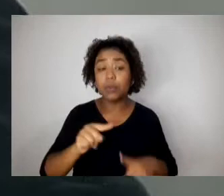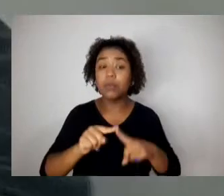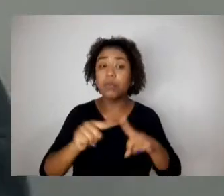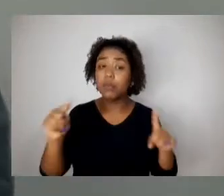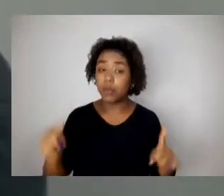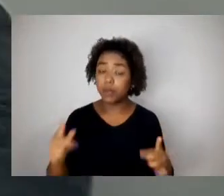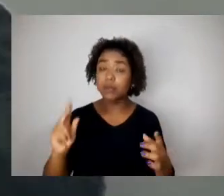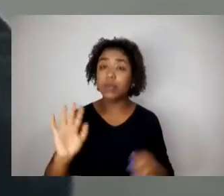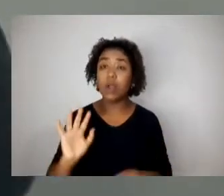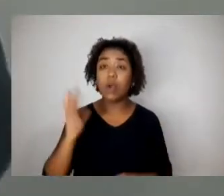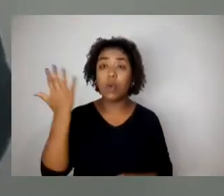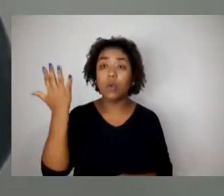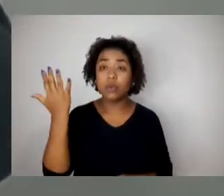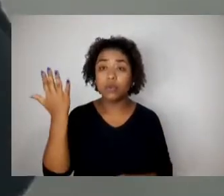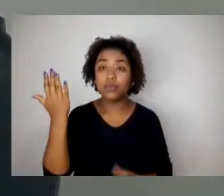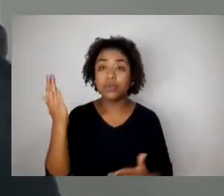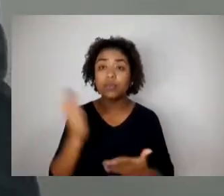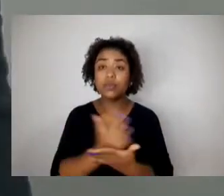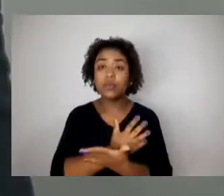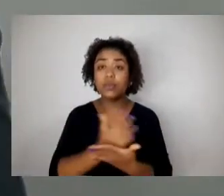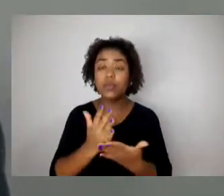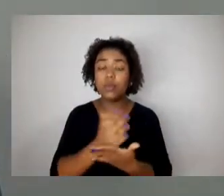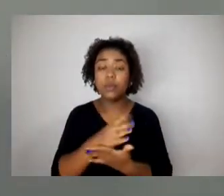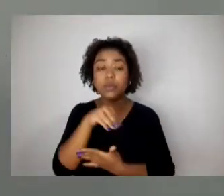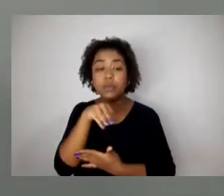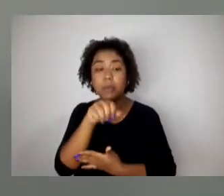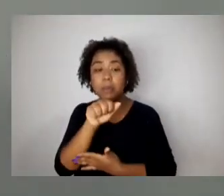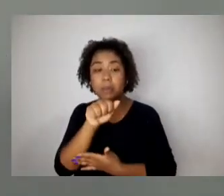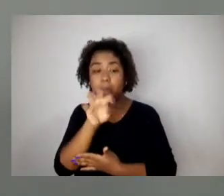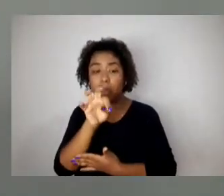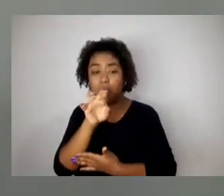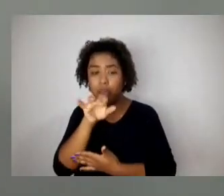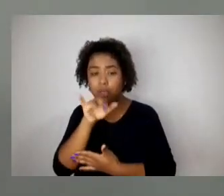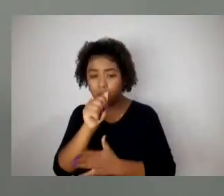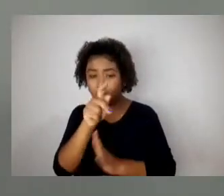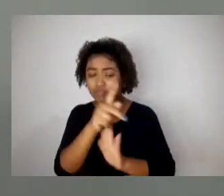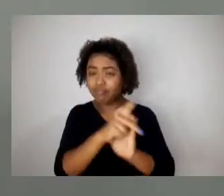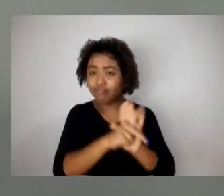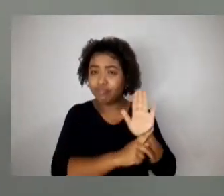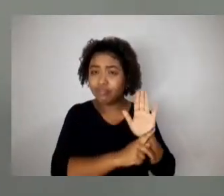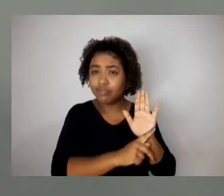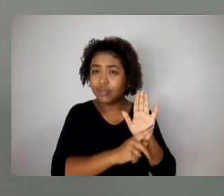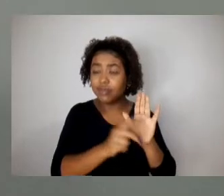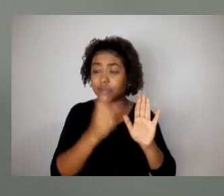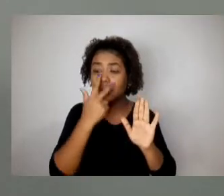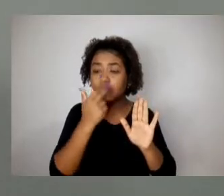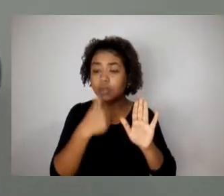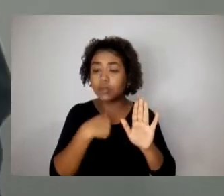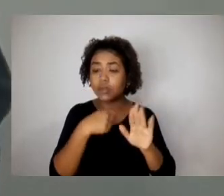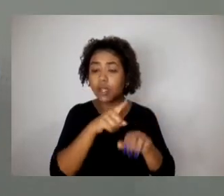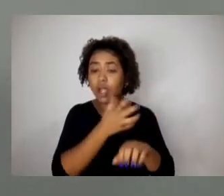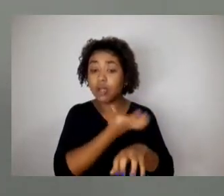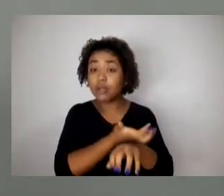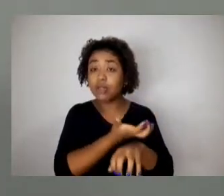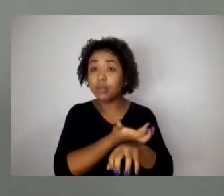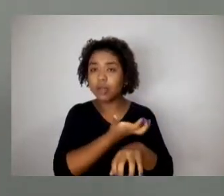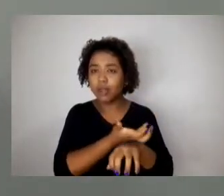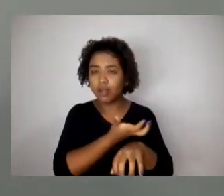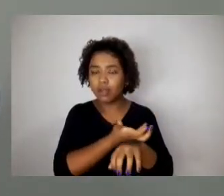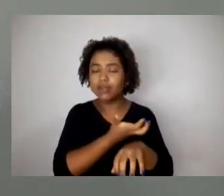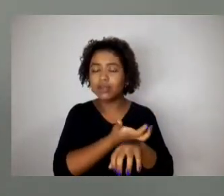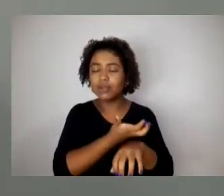matérias são deixadas de lado, vereador Pardal, e os professores se atêm a ensinar coisas que são